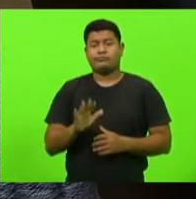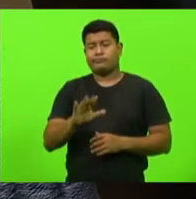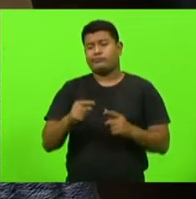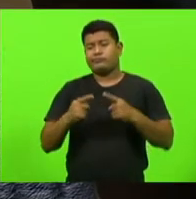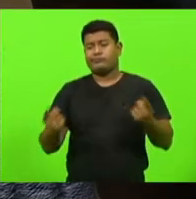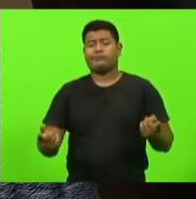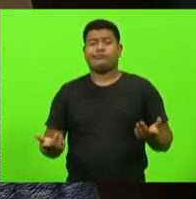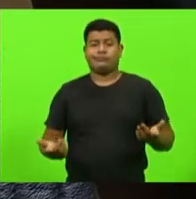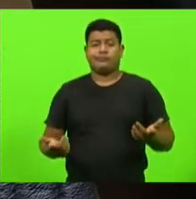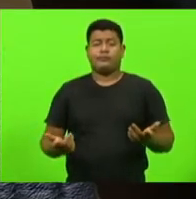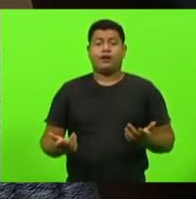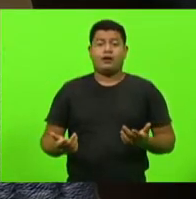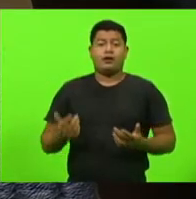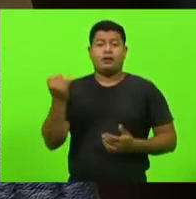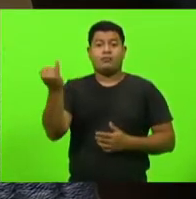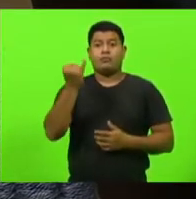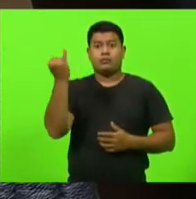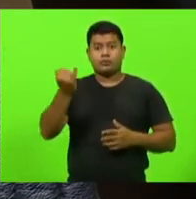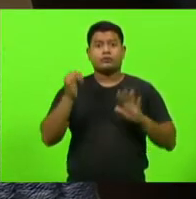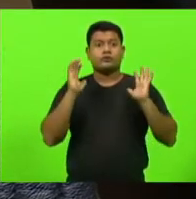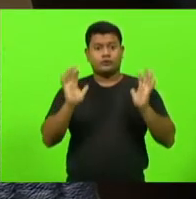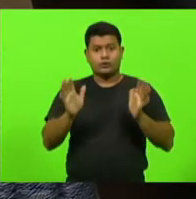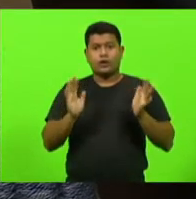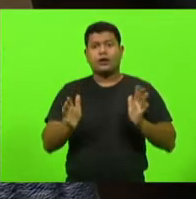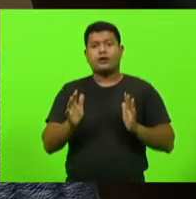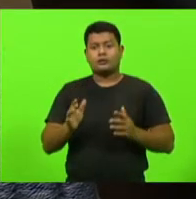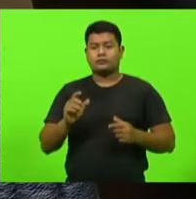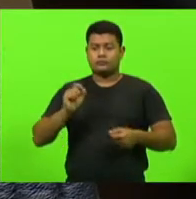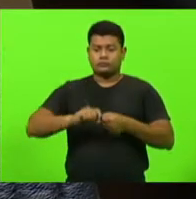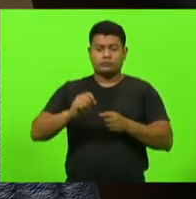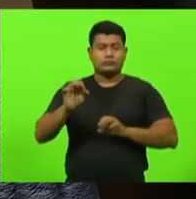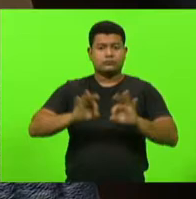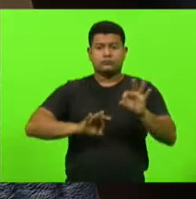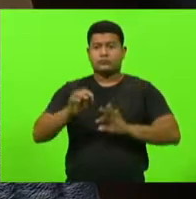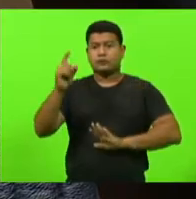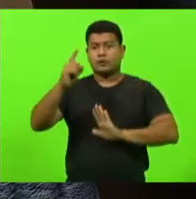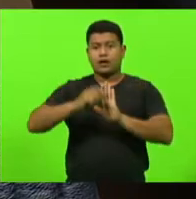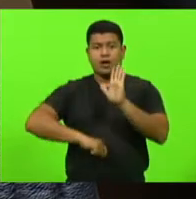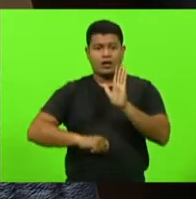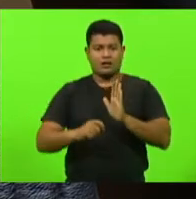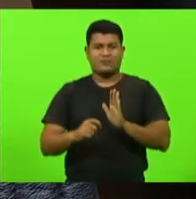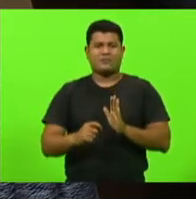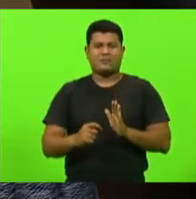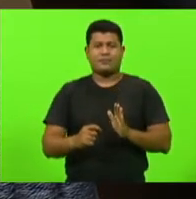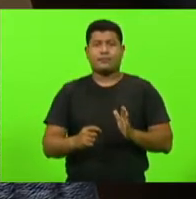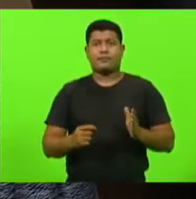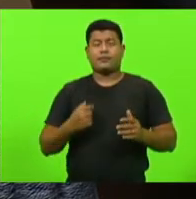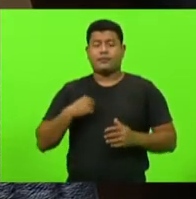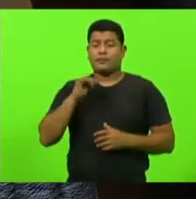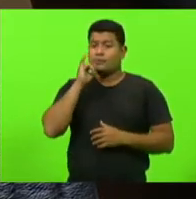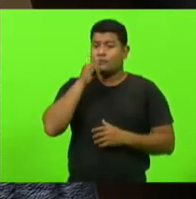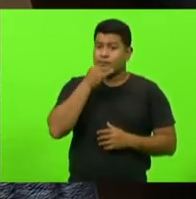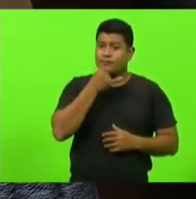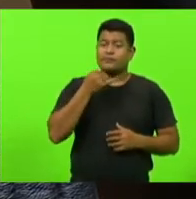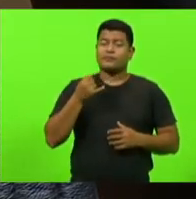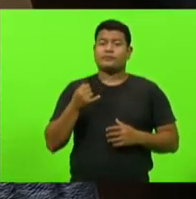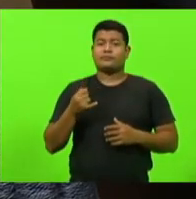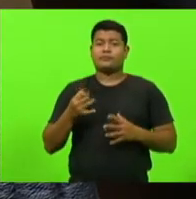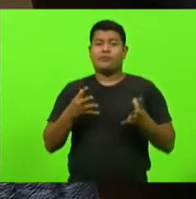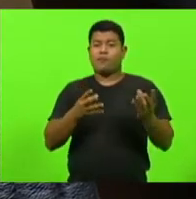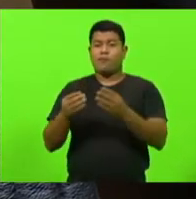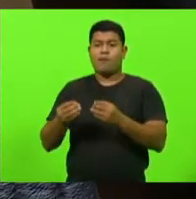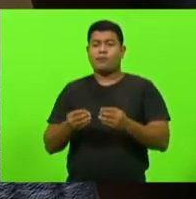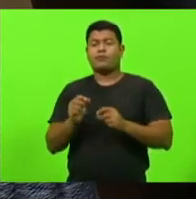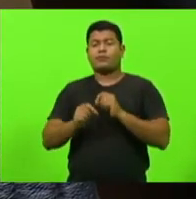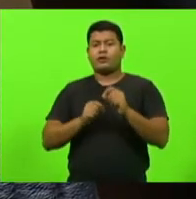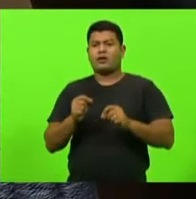o importante é que foi feito, foi dado um passo e, infelizmente, eu sabia que isso aconteceu, muita resistência por